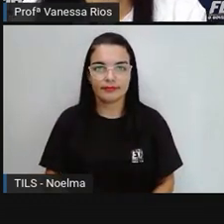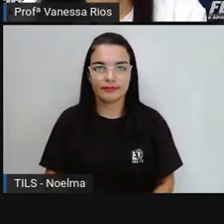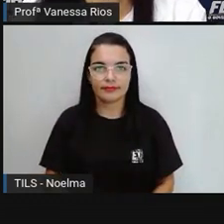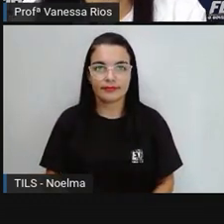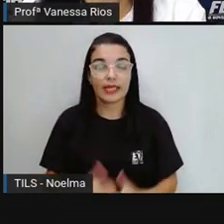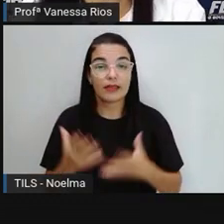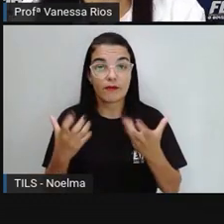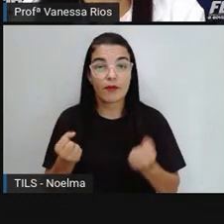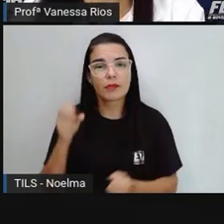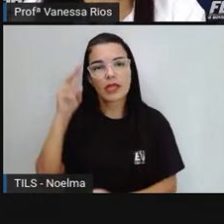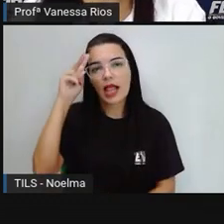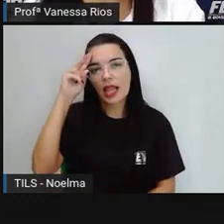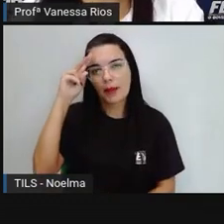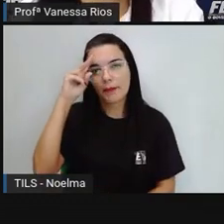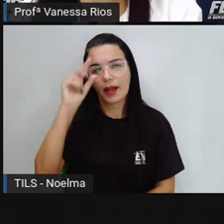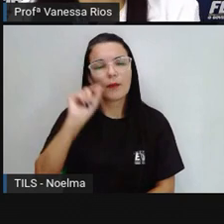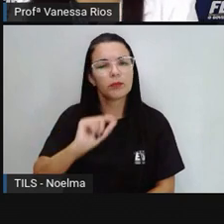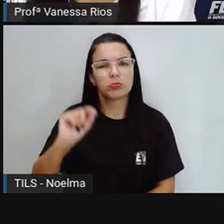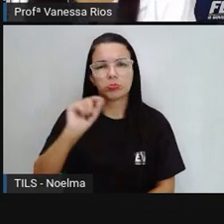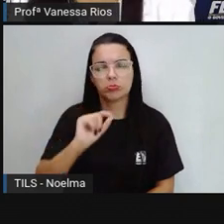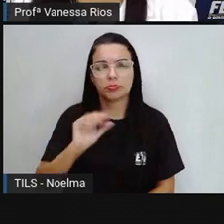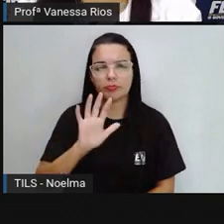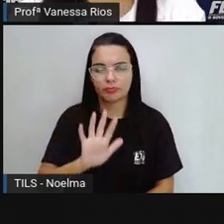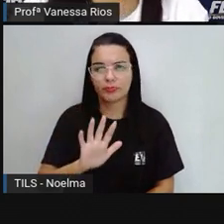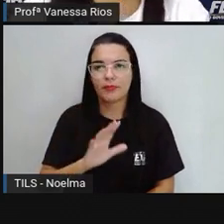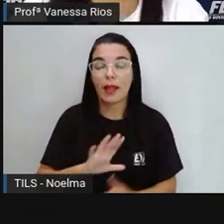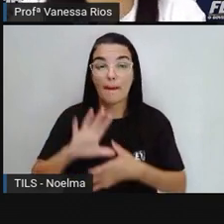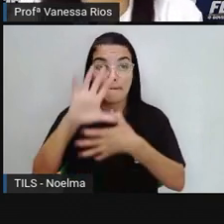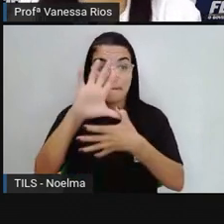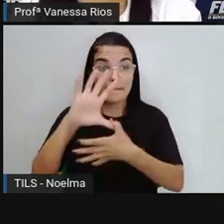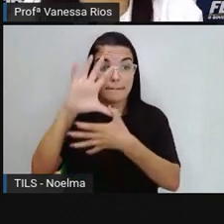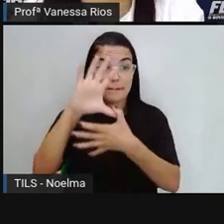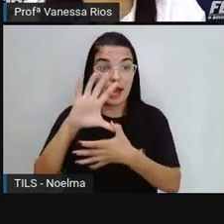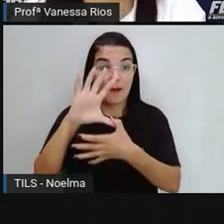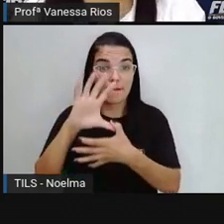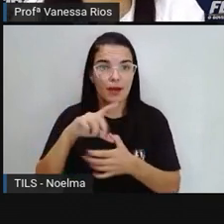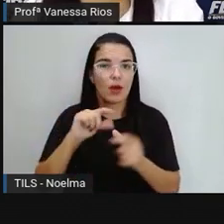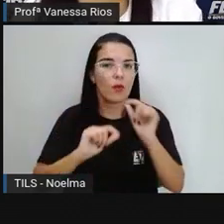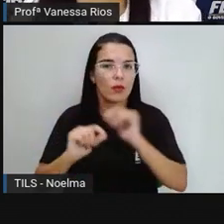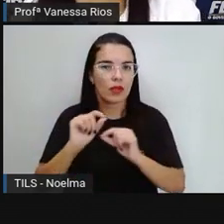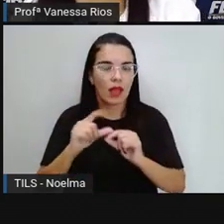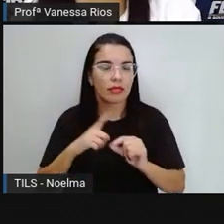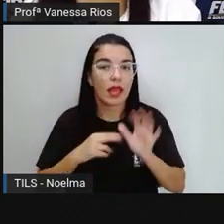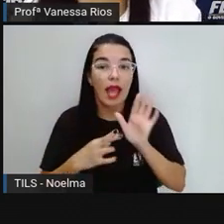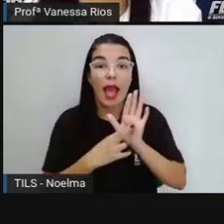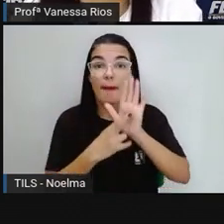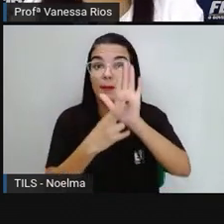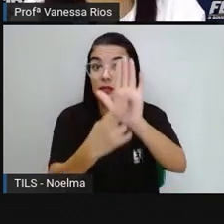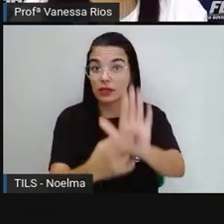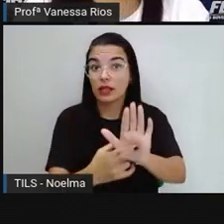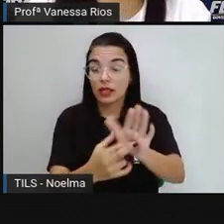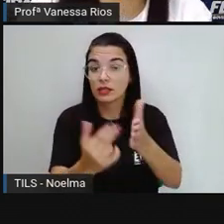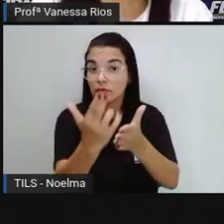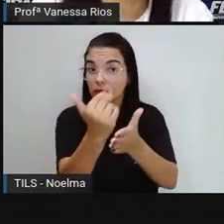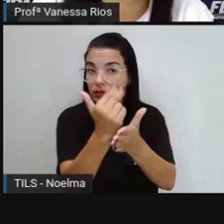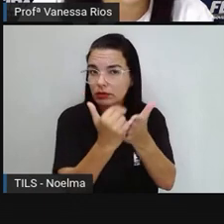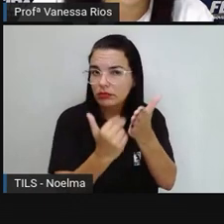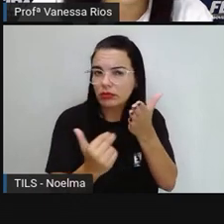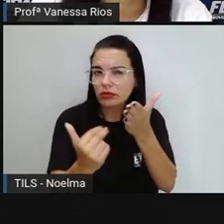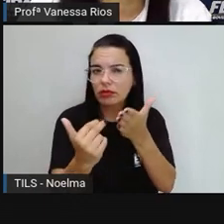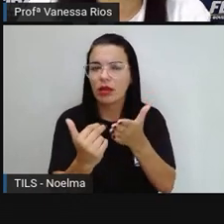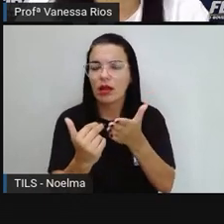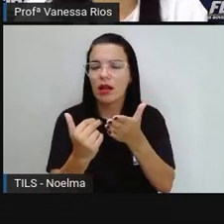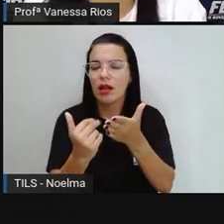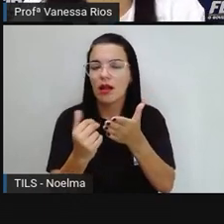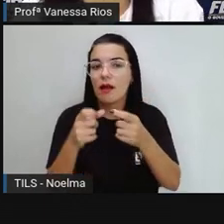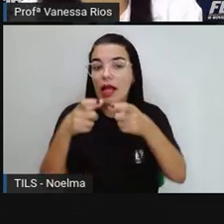E aí vamos lembrar. Os mapas, eles correspondem a uma representação gráfica de um espaço real